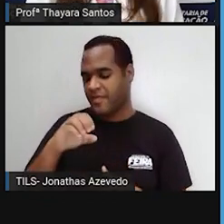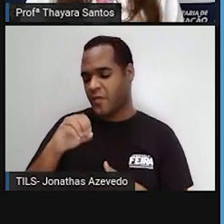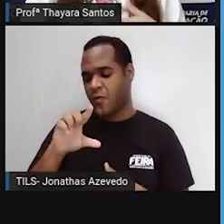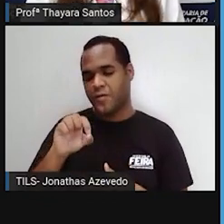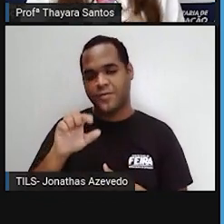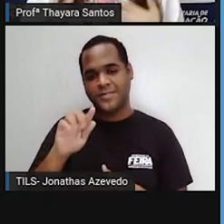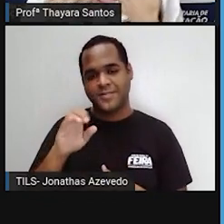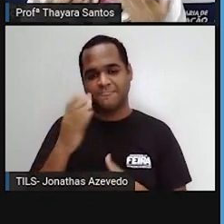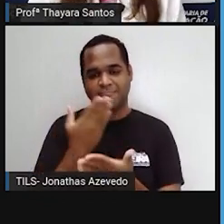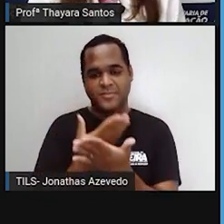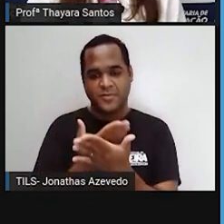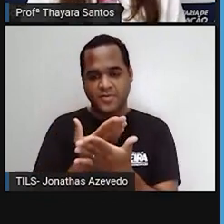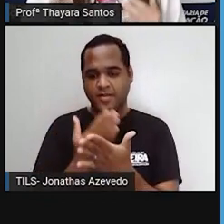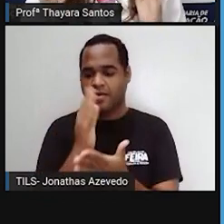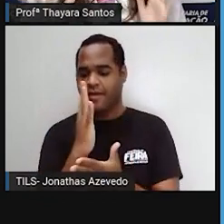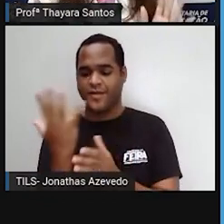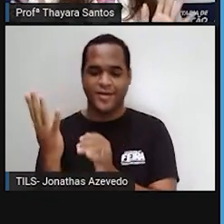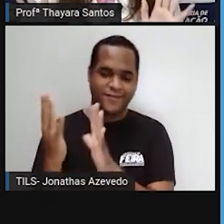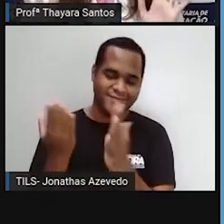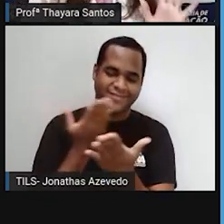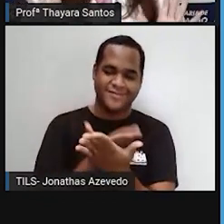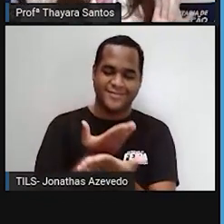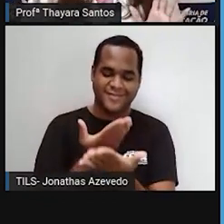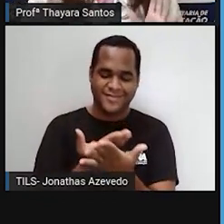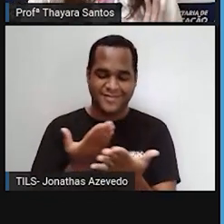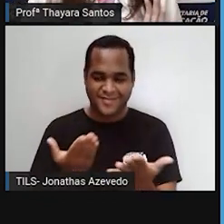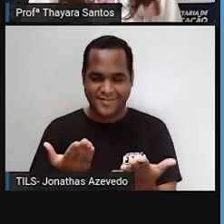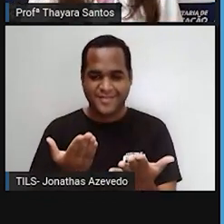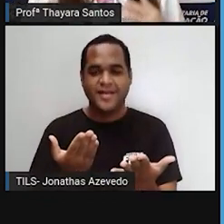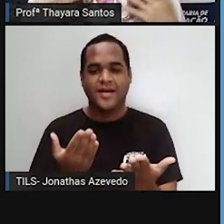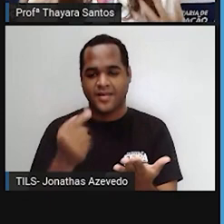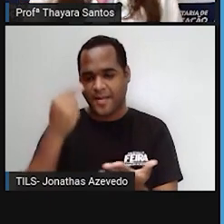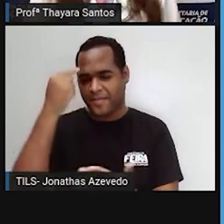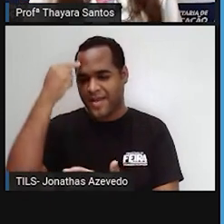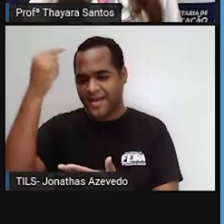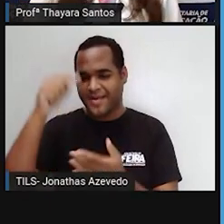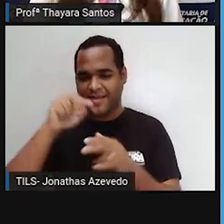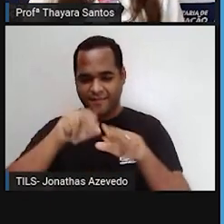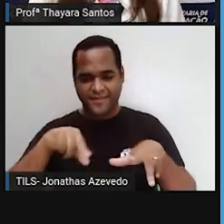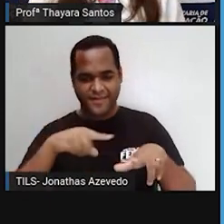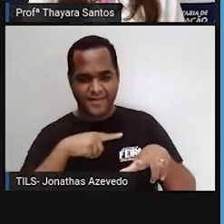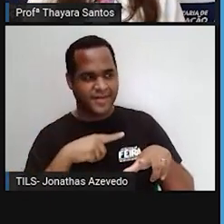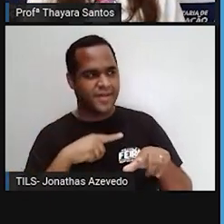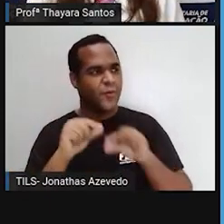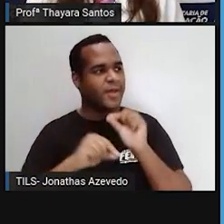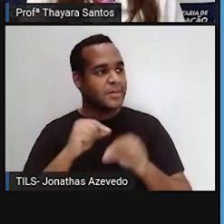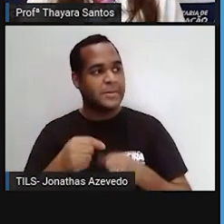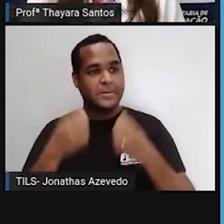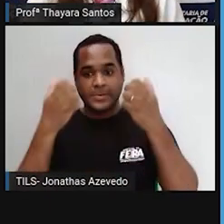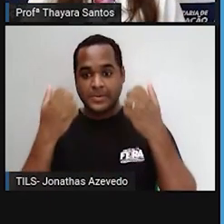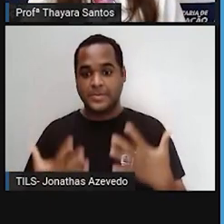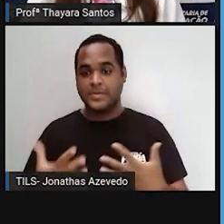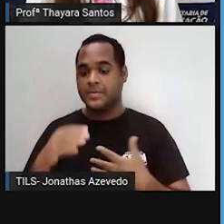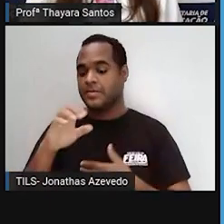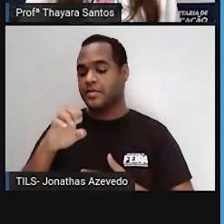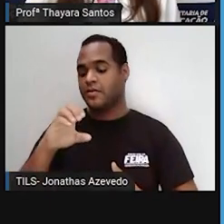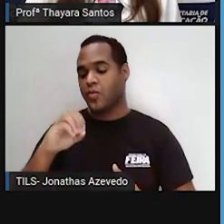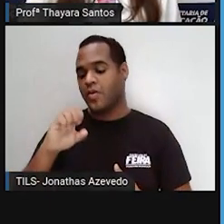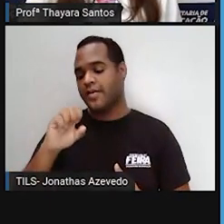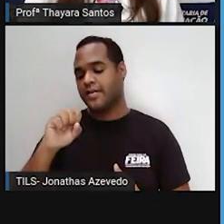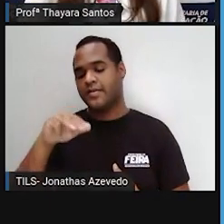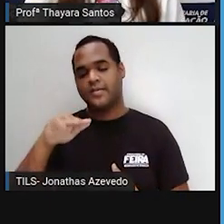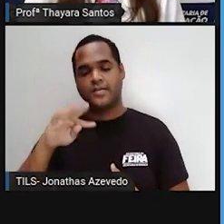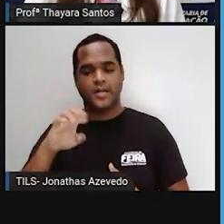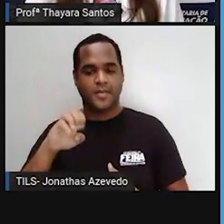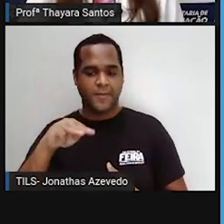ciência que estuda o meio ambiente. Então, por aí a gente já tem uma ideia do que é esse tal desse ecossistema. Então,